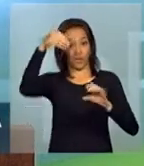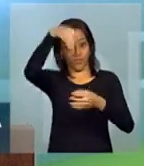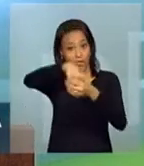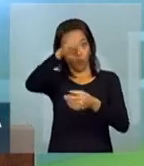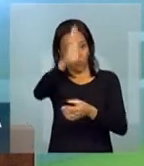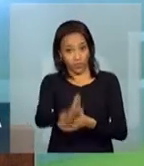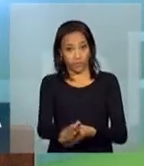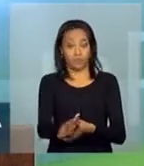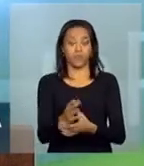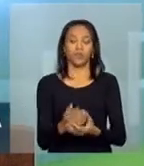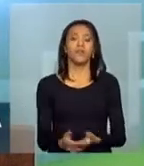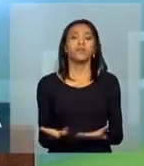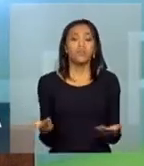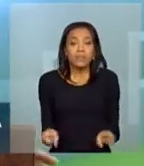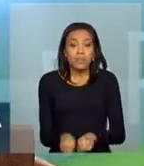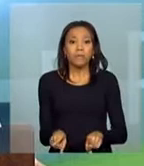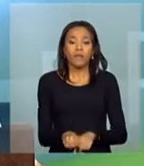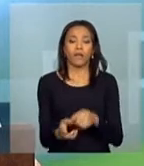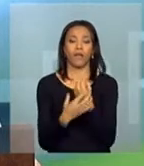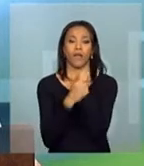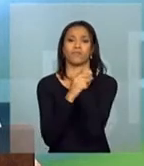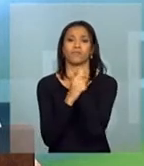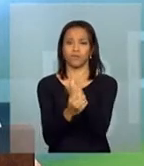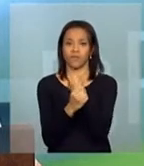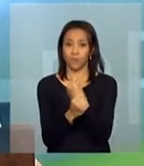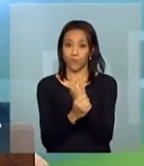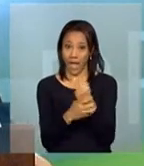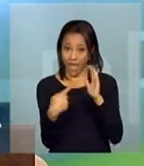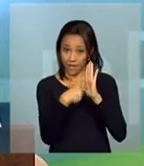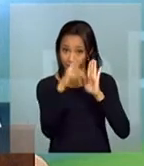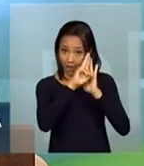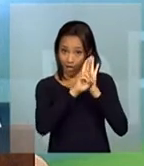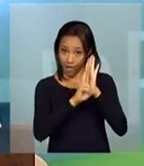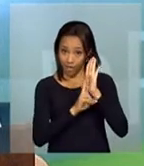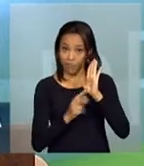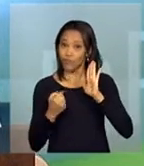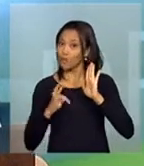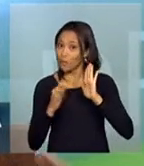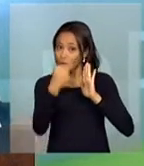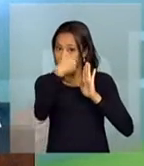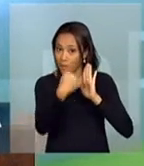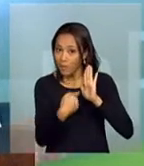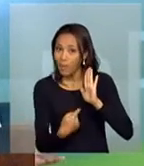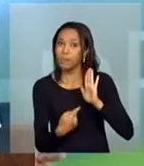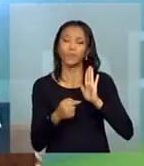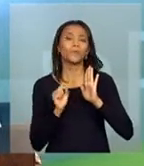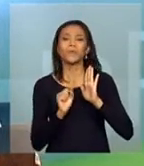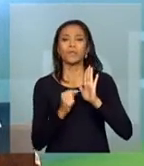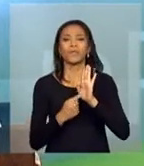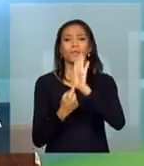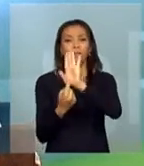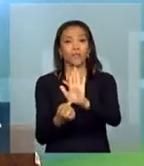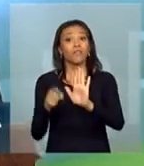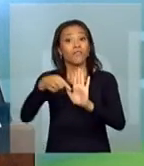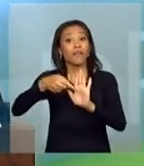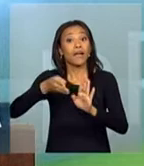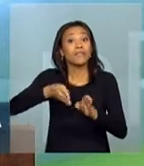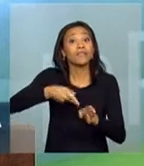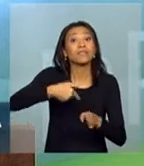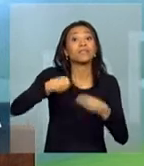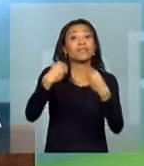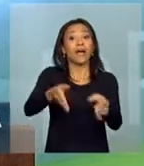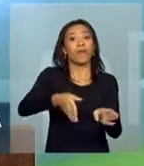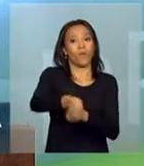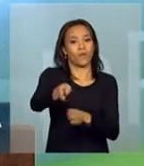Vamos assegurar essas medidas todas, sobretudo, aquilo que norteou o espírito da